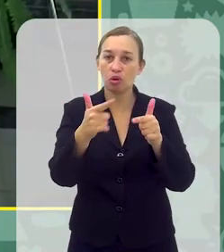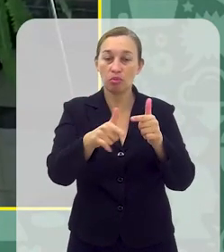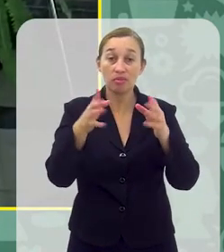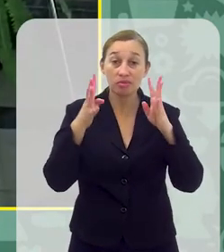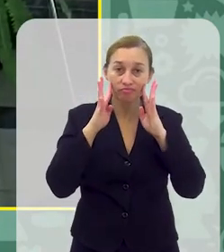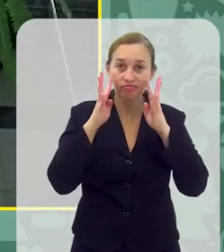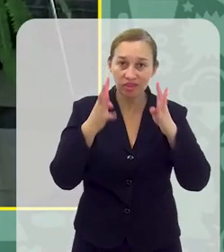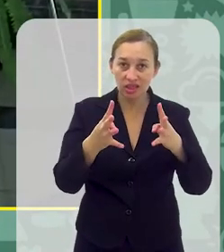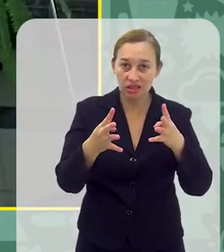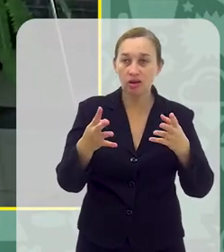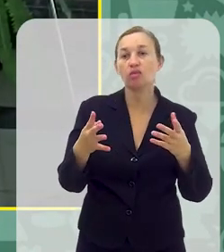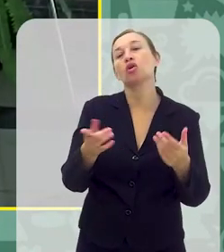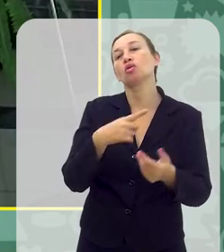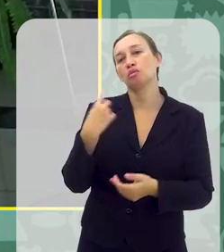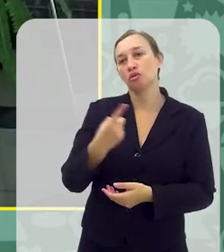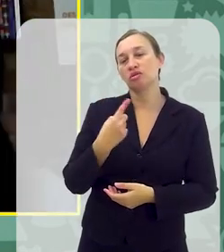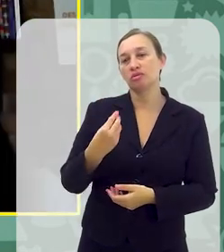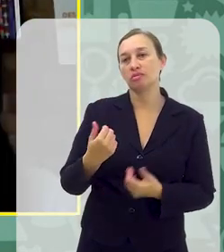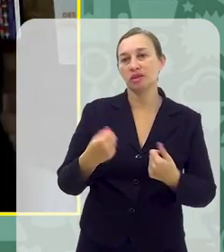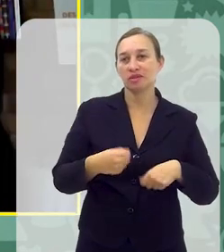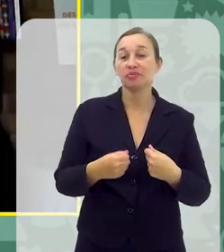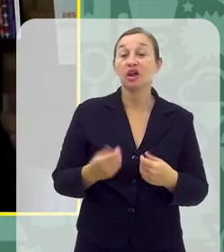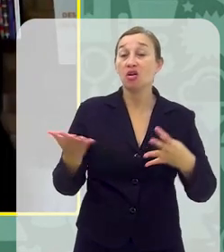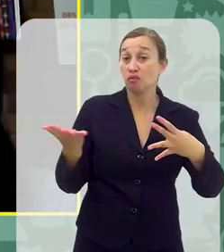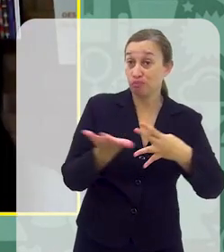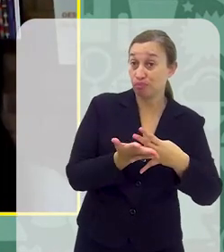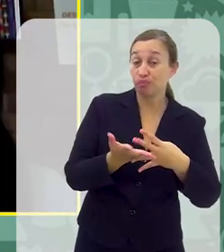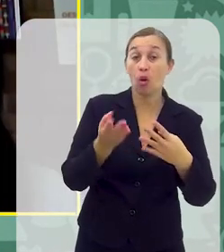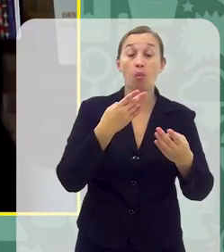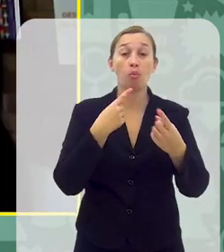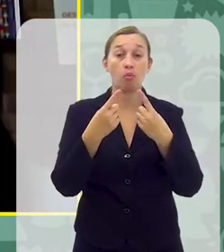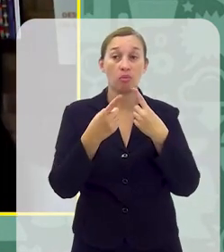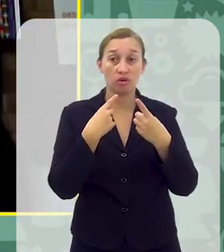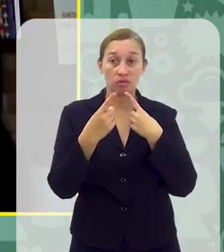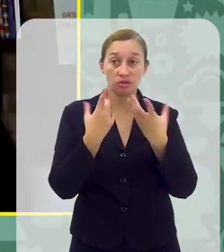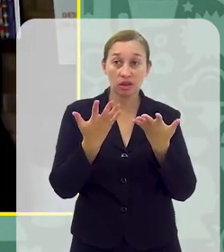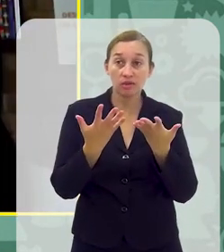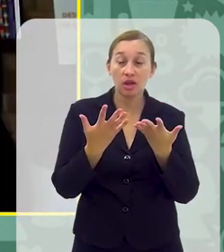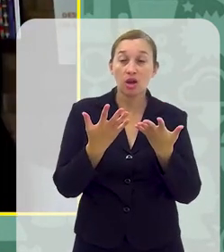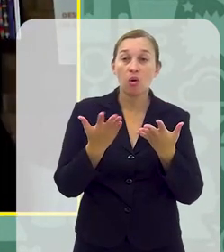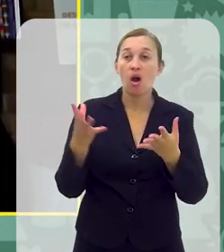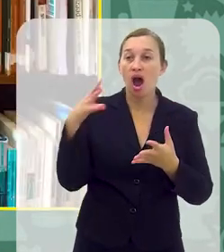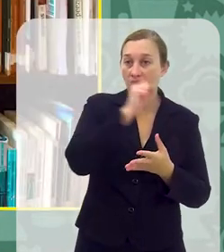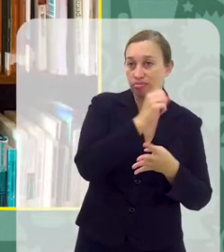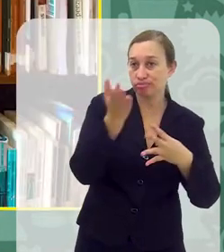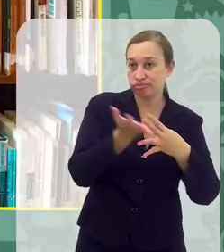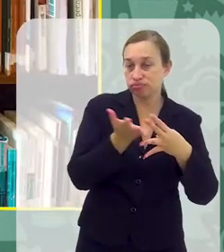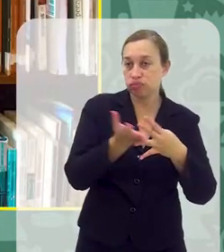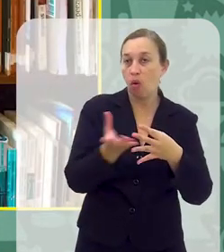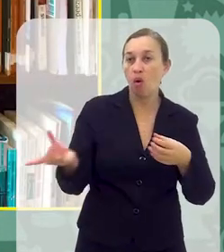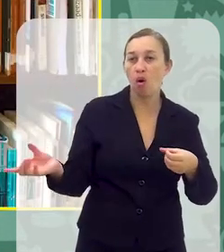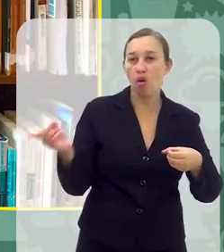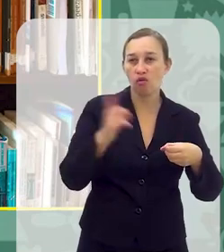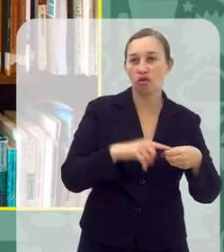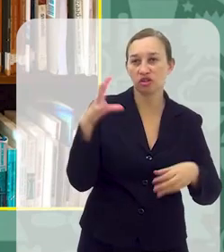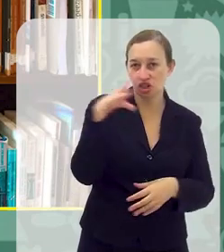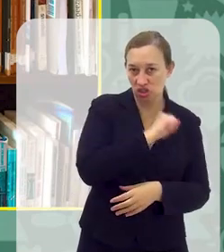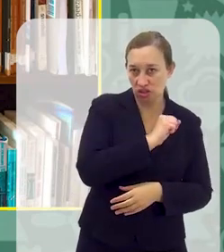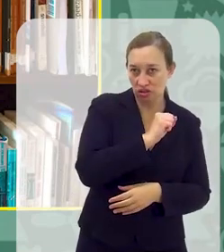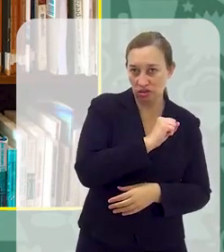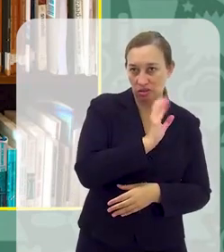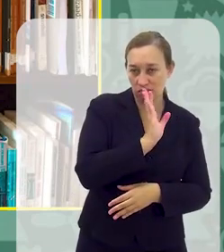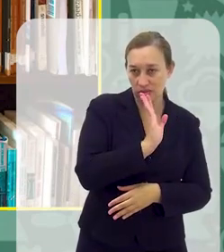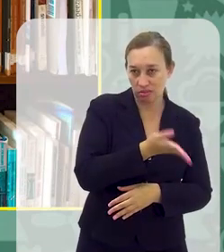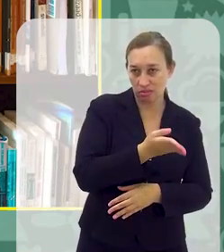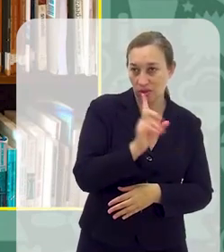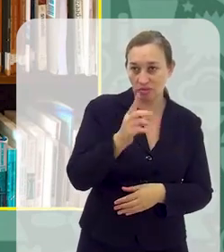todas Merecem a nossa atenção Eu vou interromper Esse nosso bate-papo Para um rápido intervalo Mas a gente volta